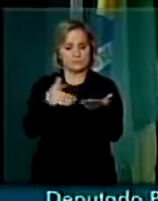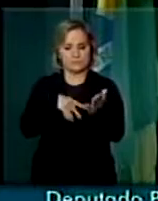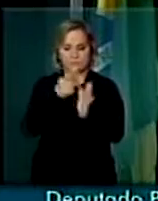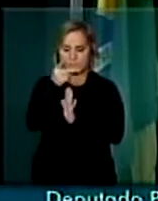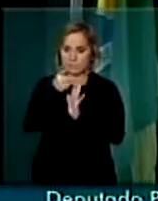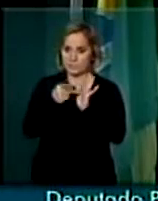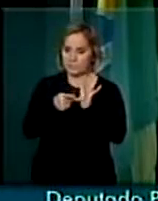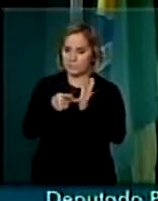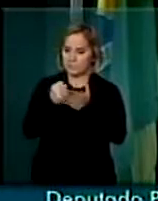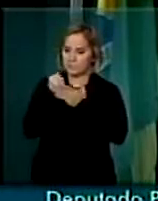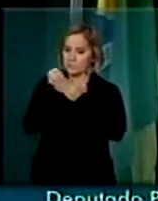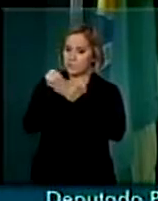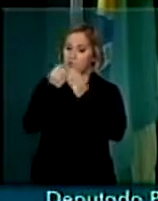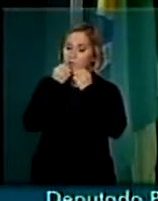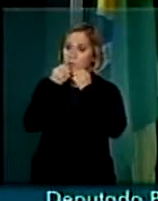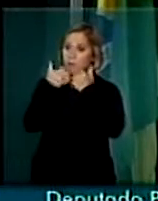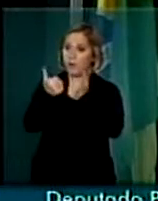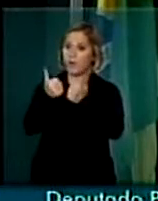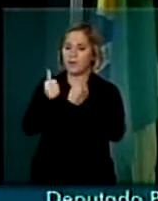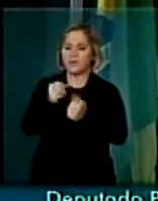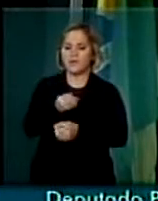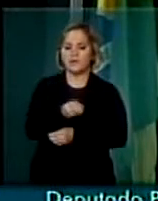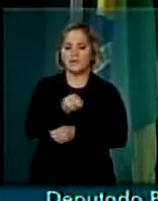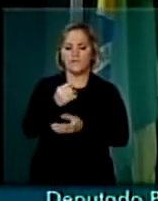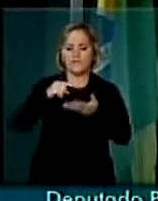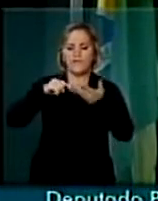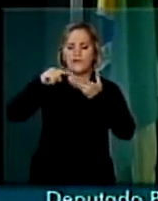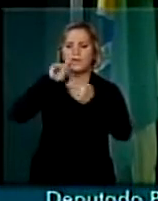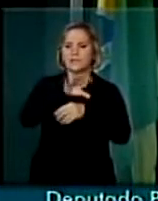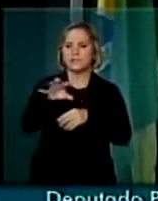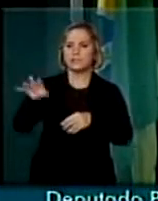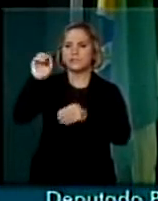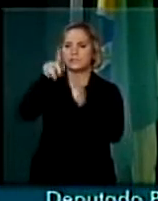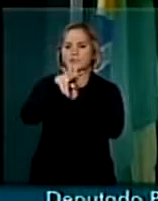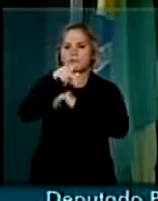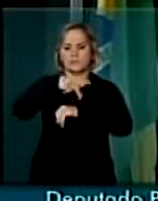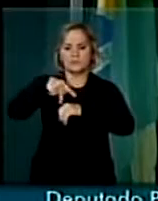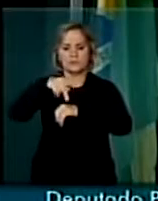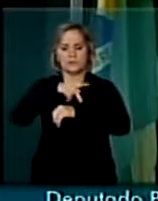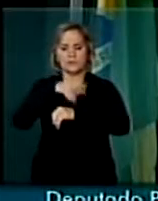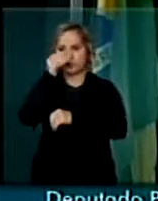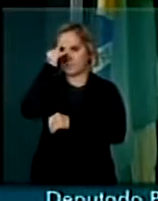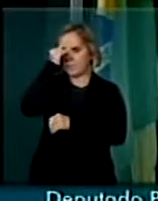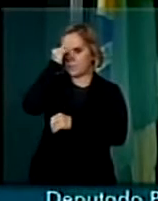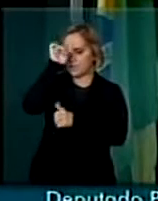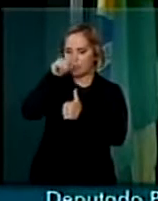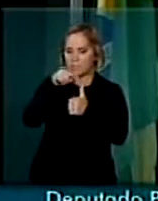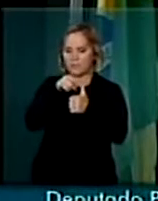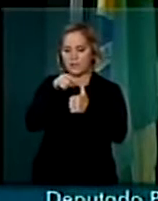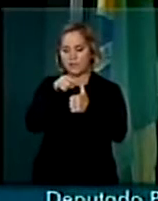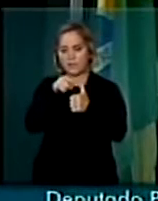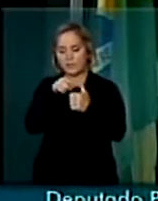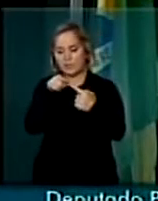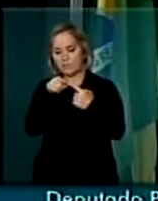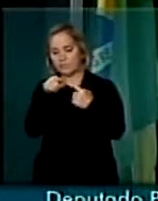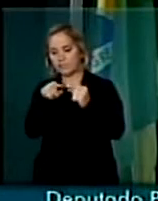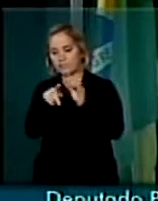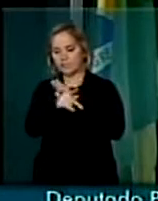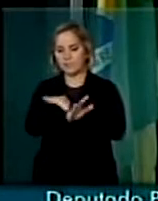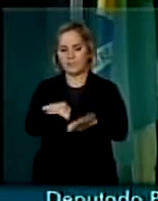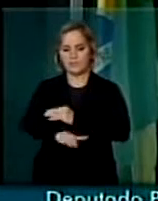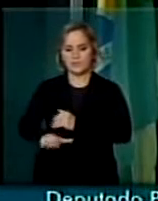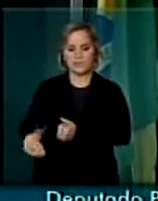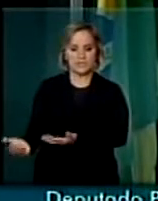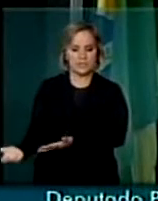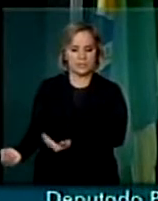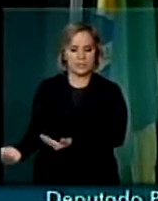positiva diversas regiões do país, especialmente na área da prevenção, voltado para crianças e adolescentes,